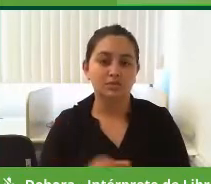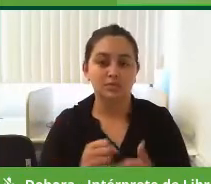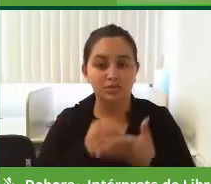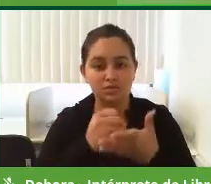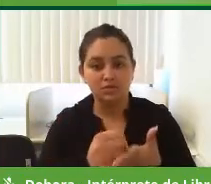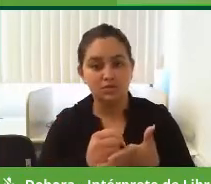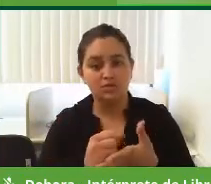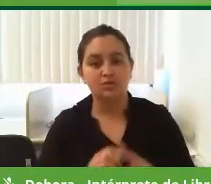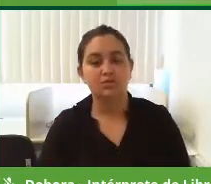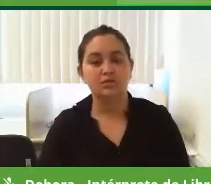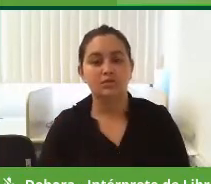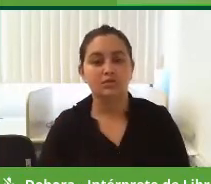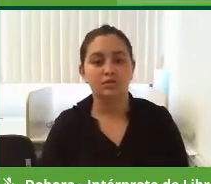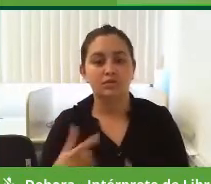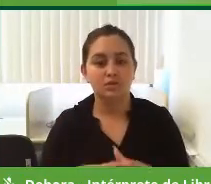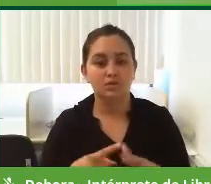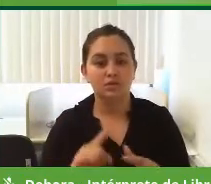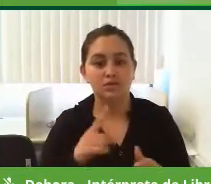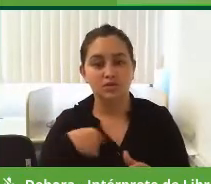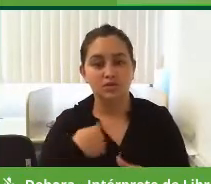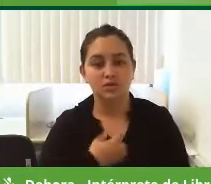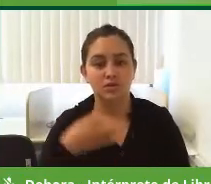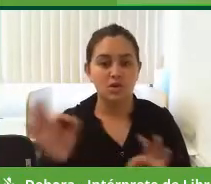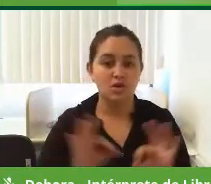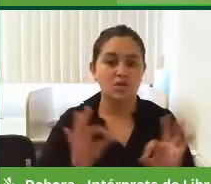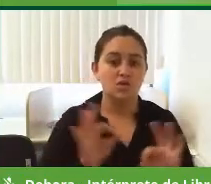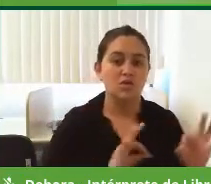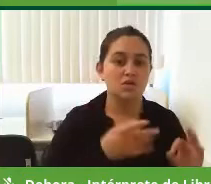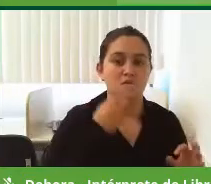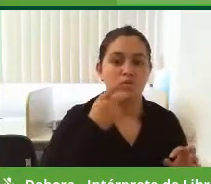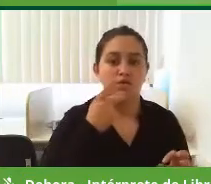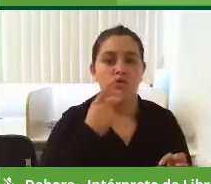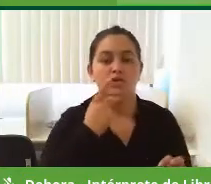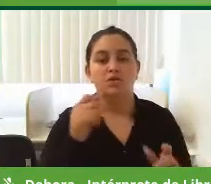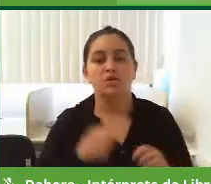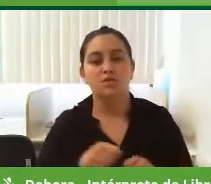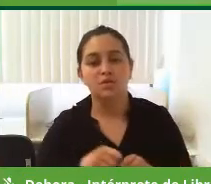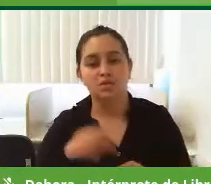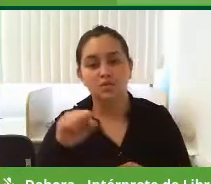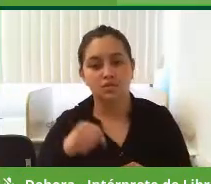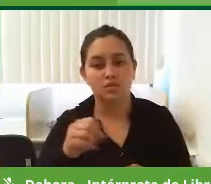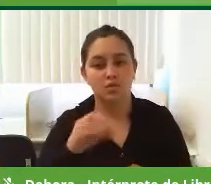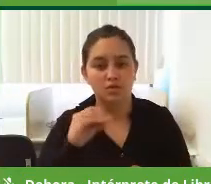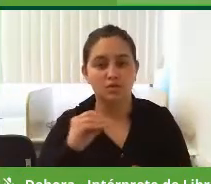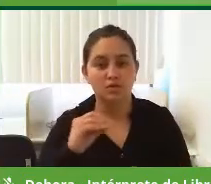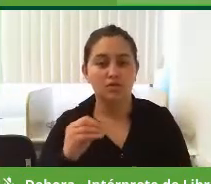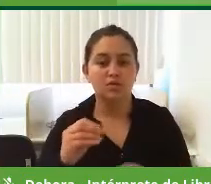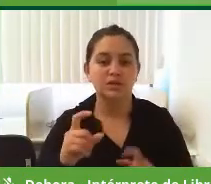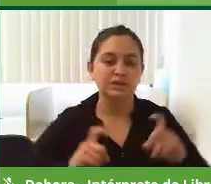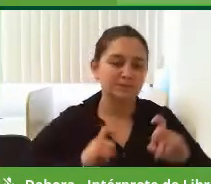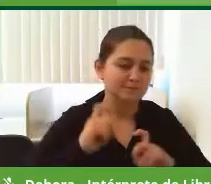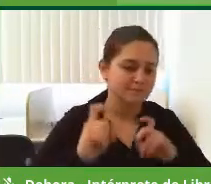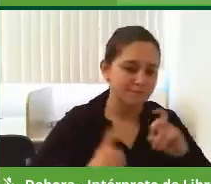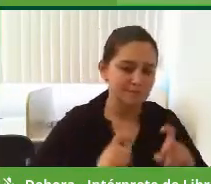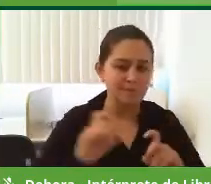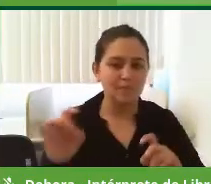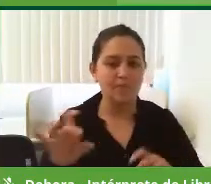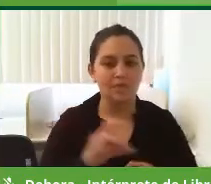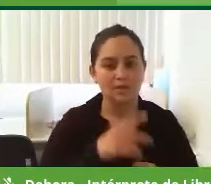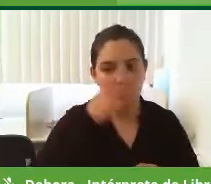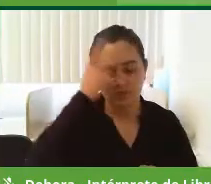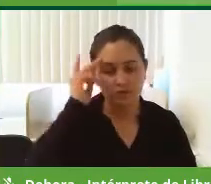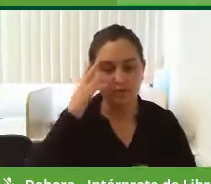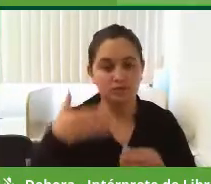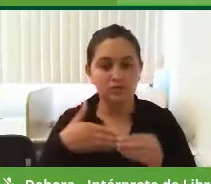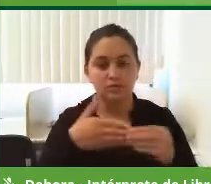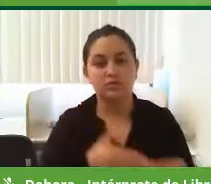do setor público. Então, é por isso que nós temos que se organizar e dizer que nós vamos ser, sim, aquele que vai estar preocupado com ser humano, para manter ele em